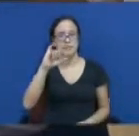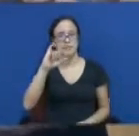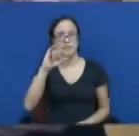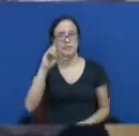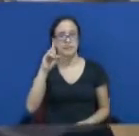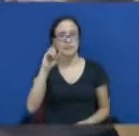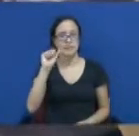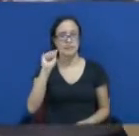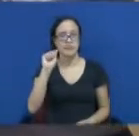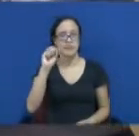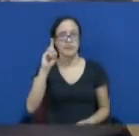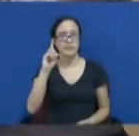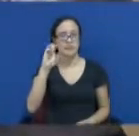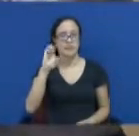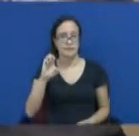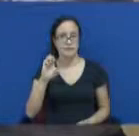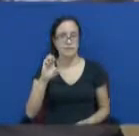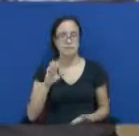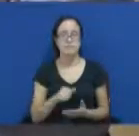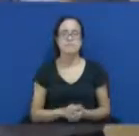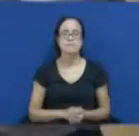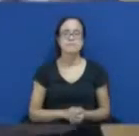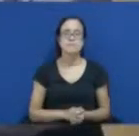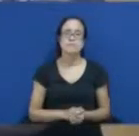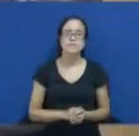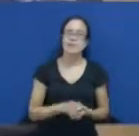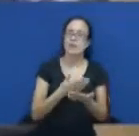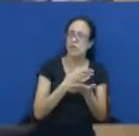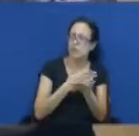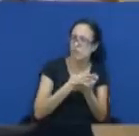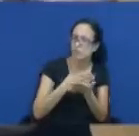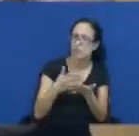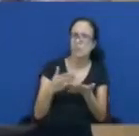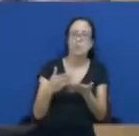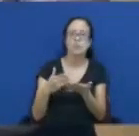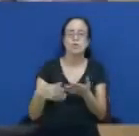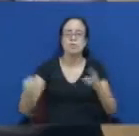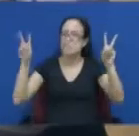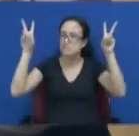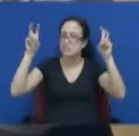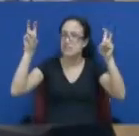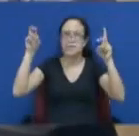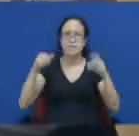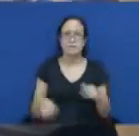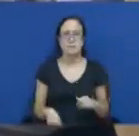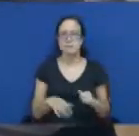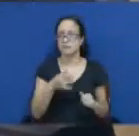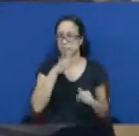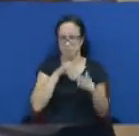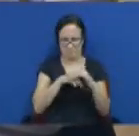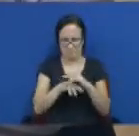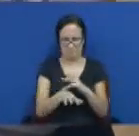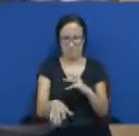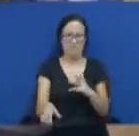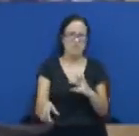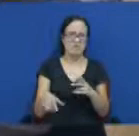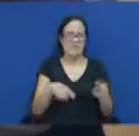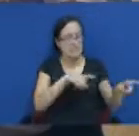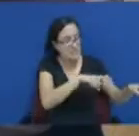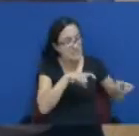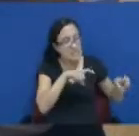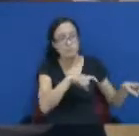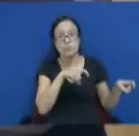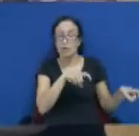relação a resíduos sólidos descartados de forma incorreta, a ecopontos, a questão do descarte na zona rural, etc. Quer dizer,